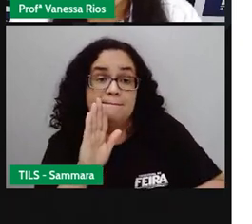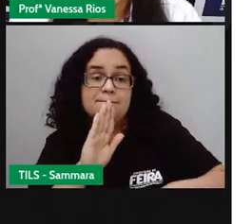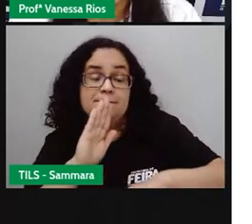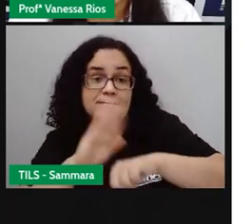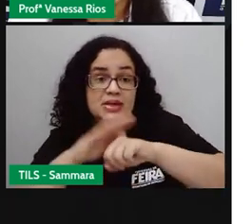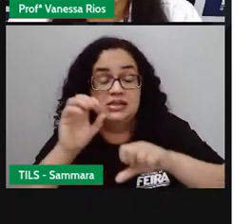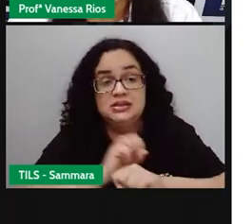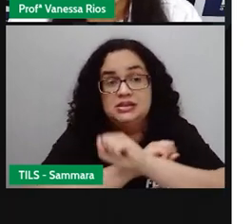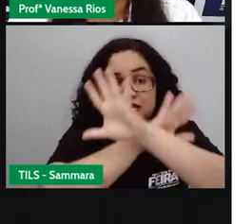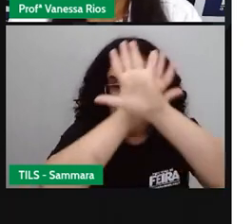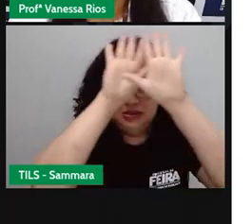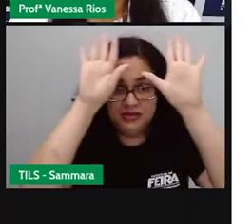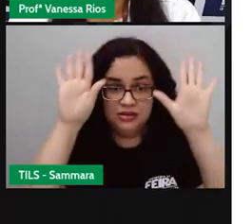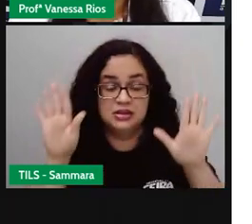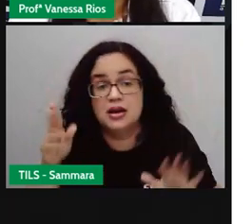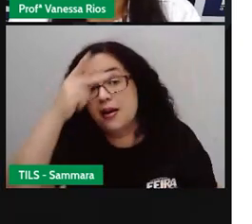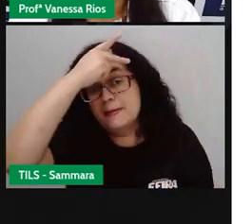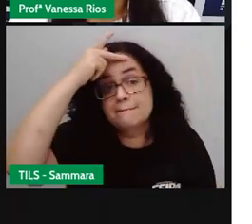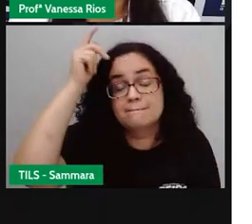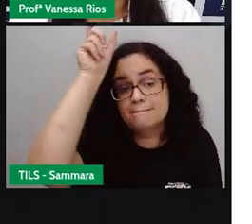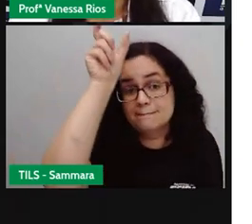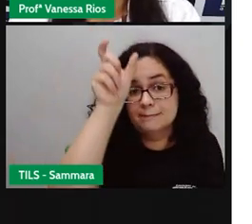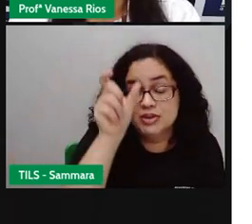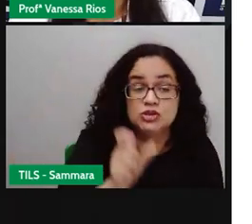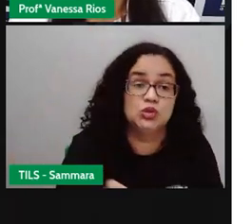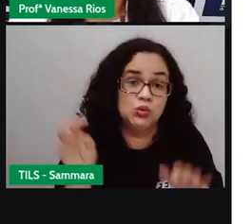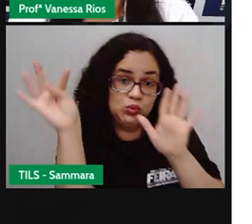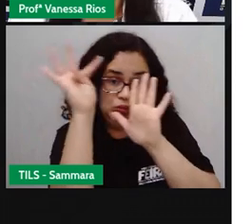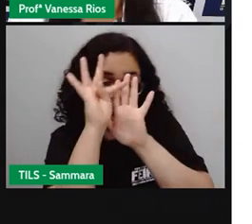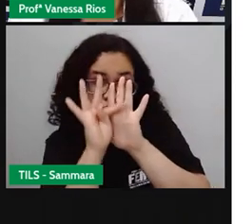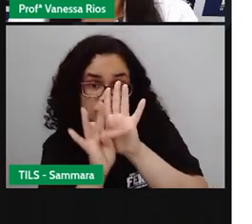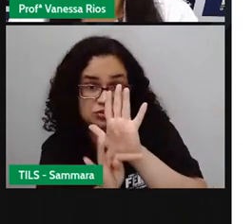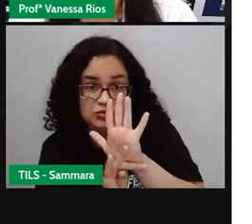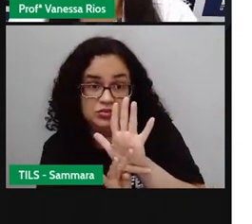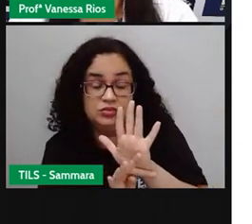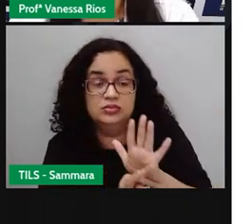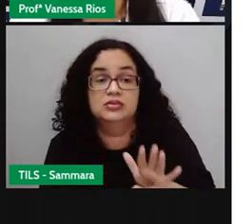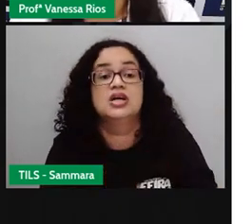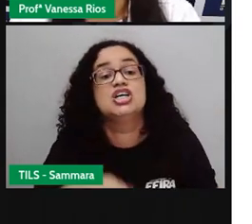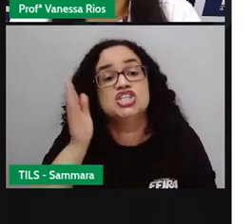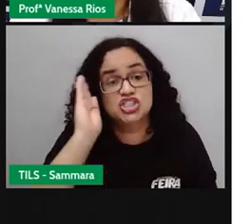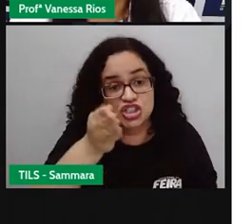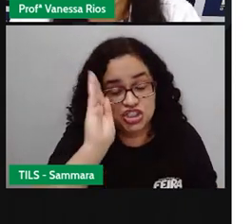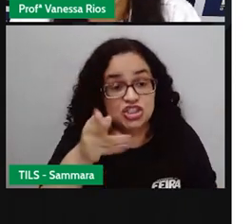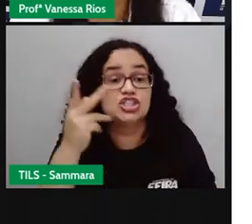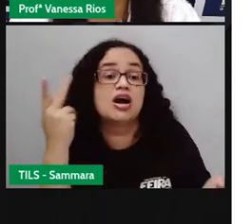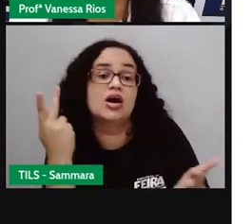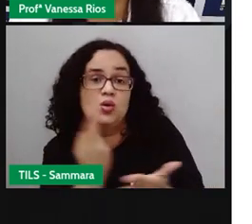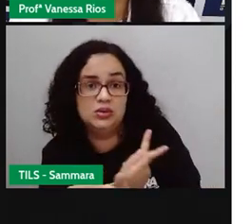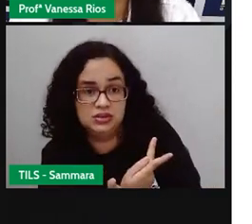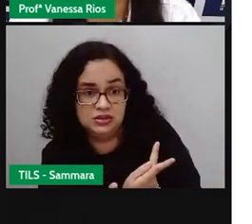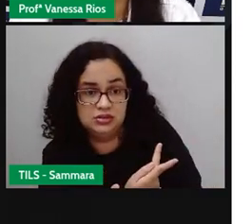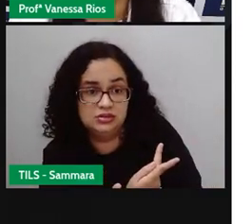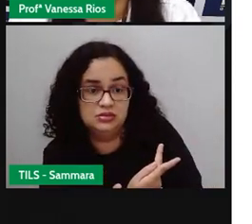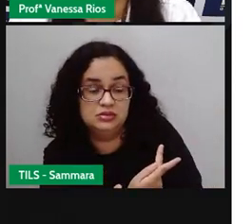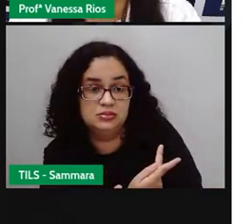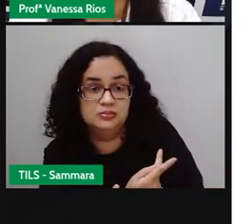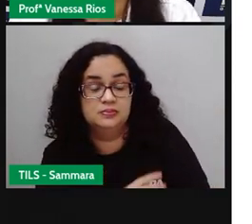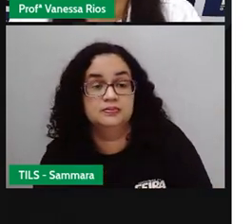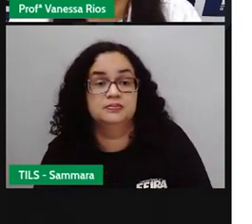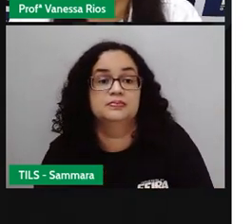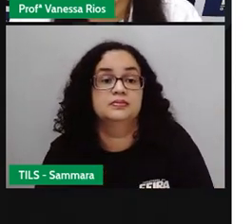clara. Se lá o personagem do texto está se referindo a algo que já aconteceu, é muito